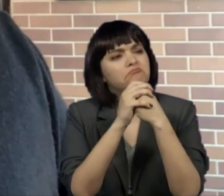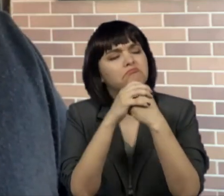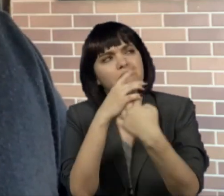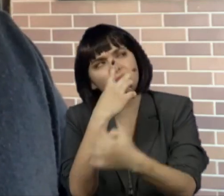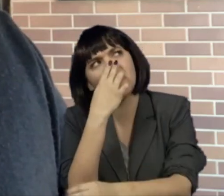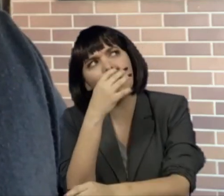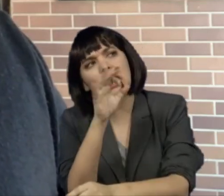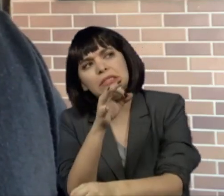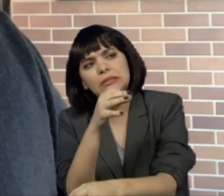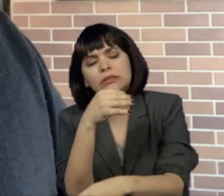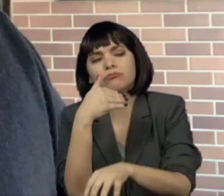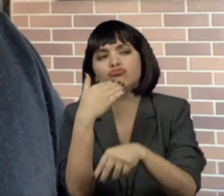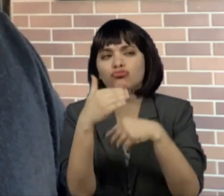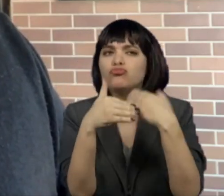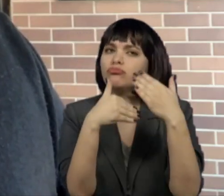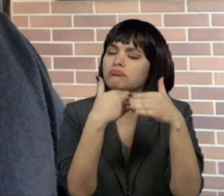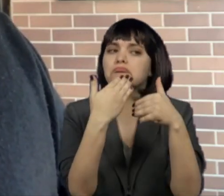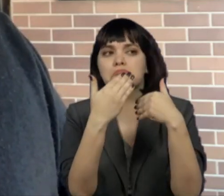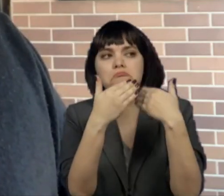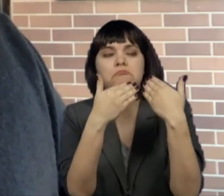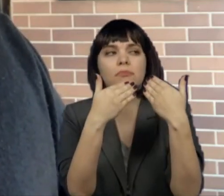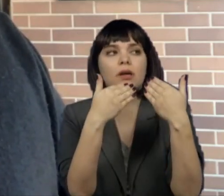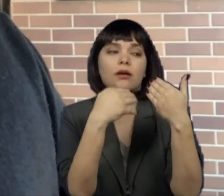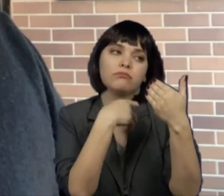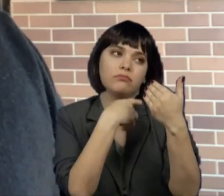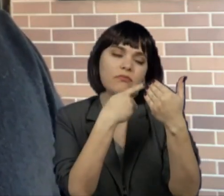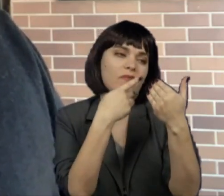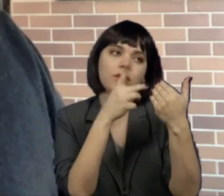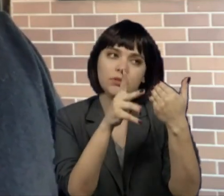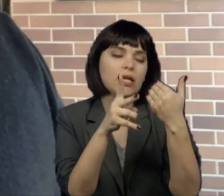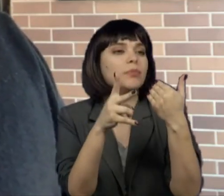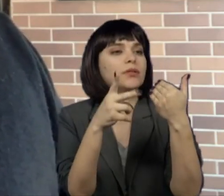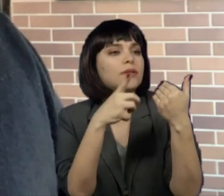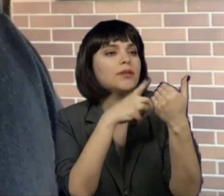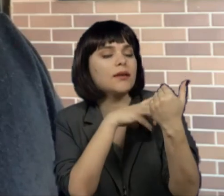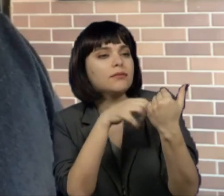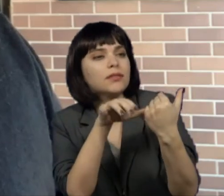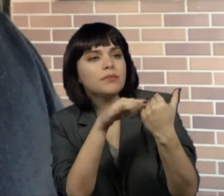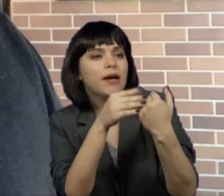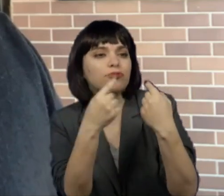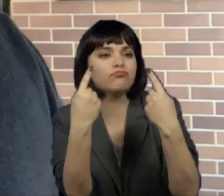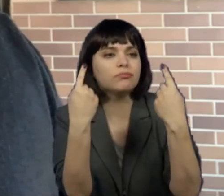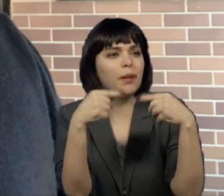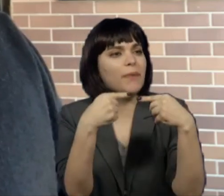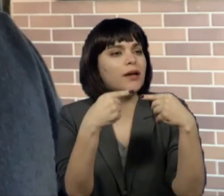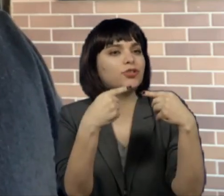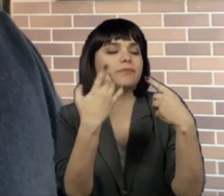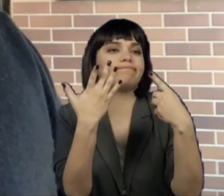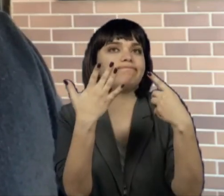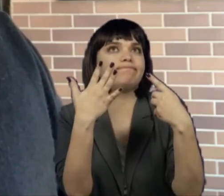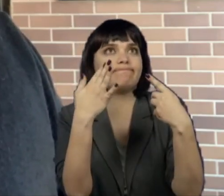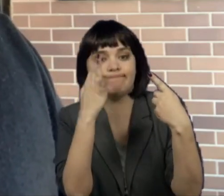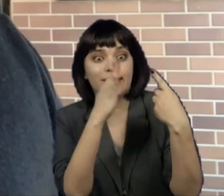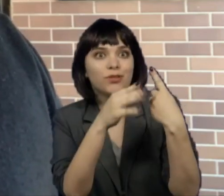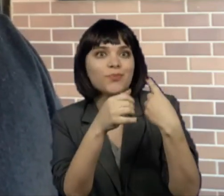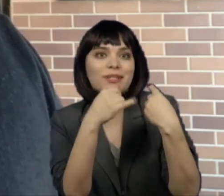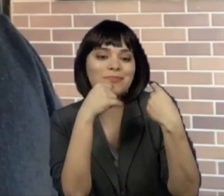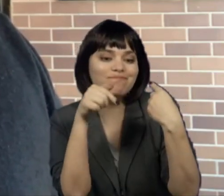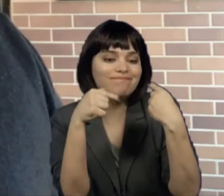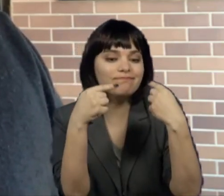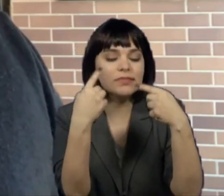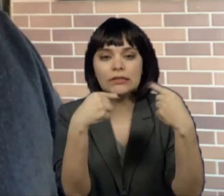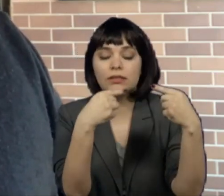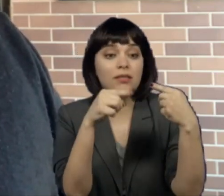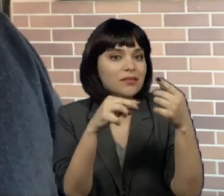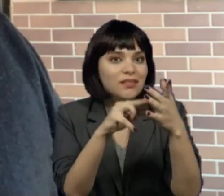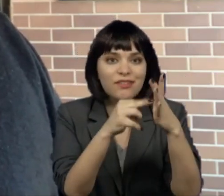avançou. Acho que, como eu sempre digo, gente ter espaços de debate nacionais como esse já